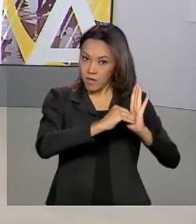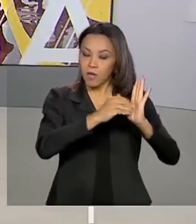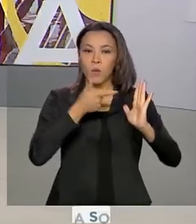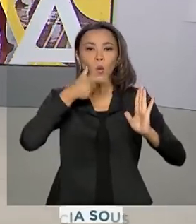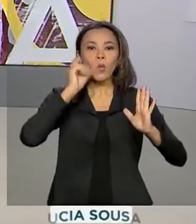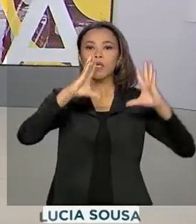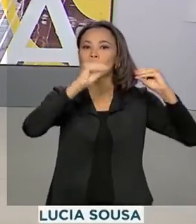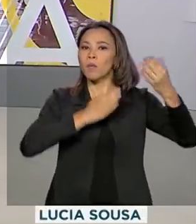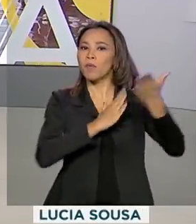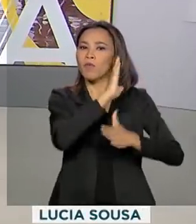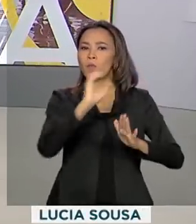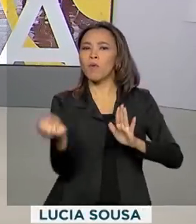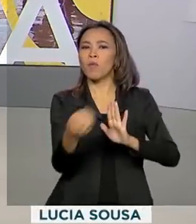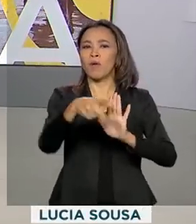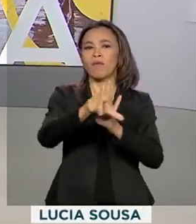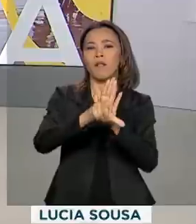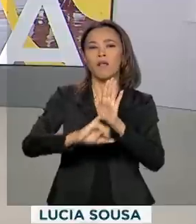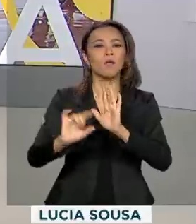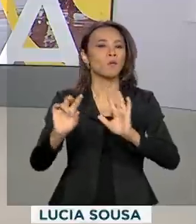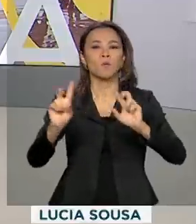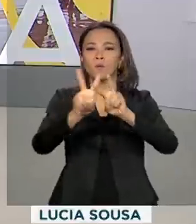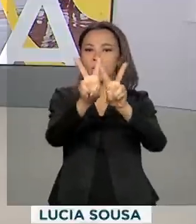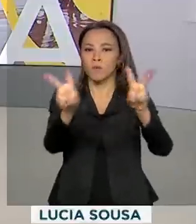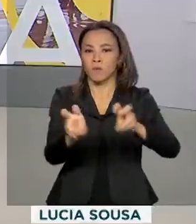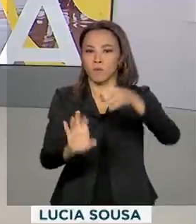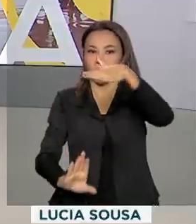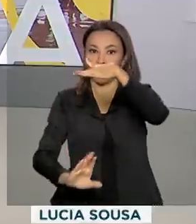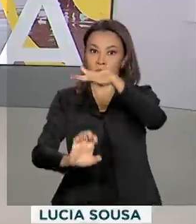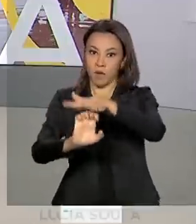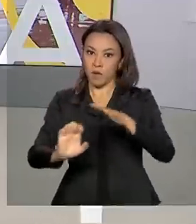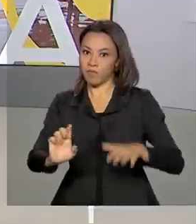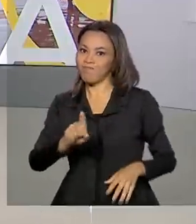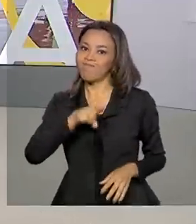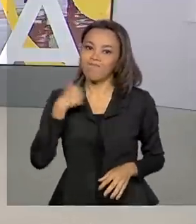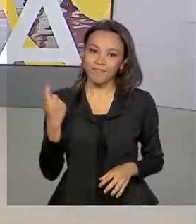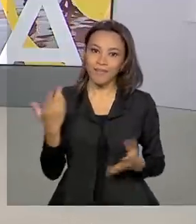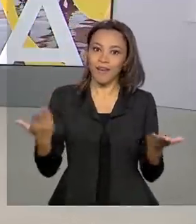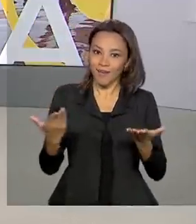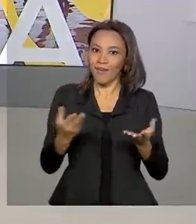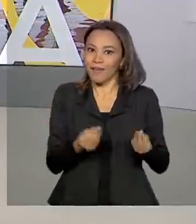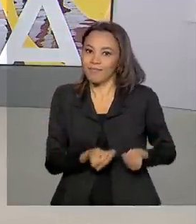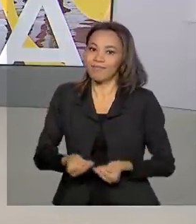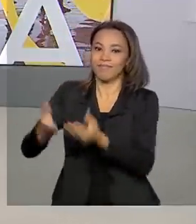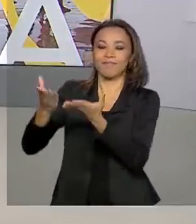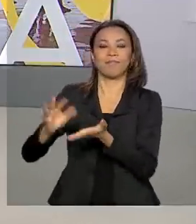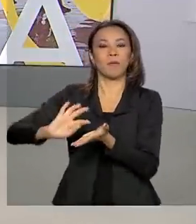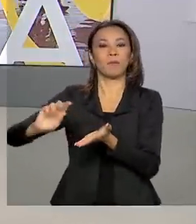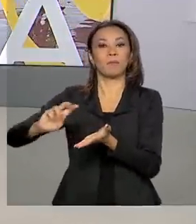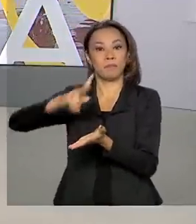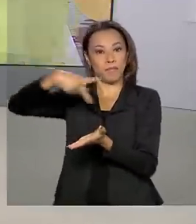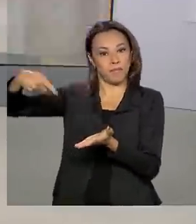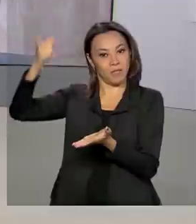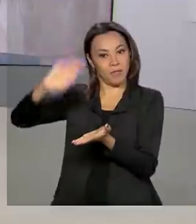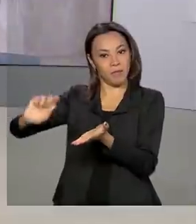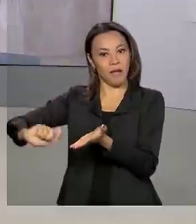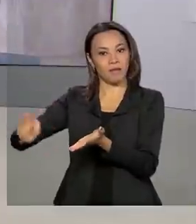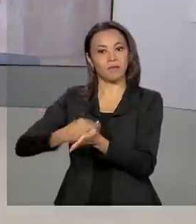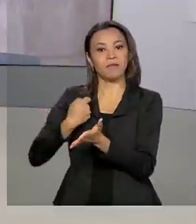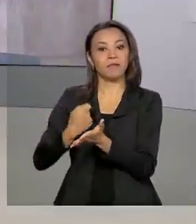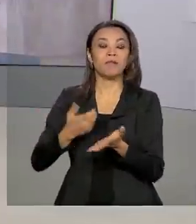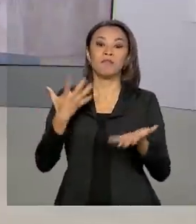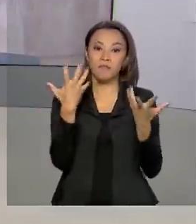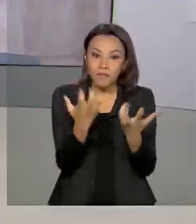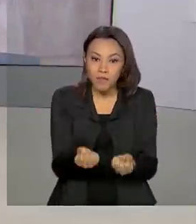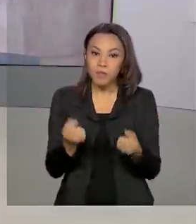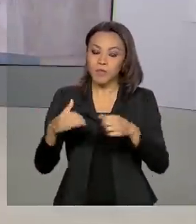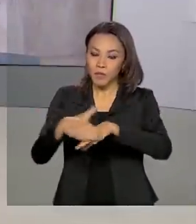nova lei de falências e o assunto segue agora para a sanção do presidente da República. Nós vamos então ao Palácio do Planalto conversar com o repórter